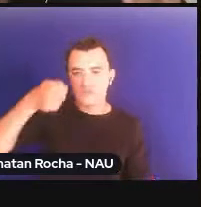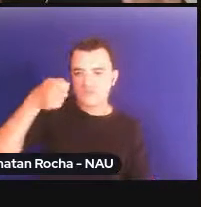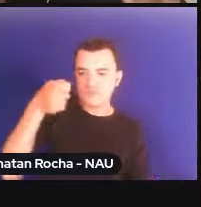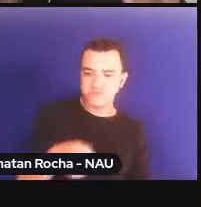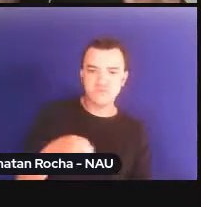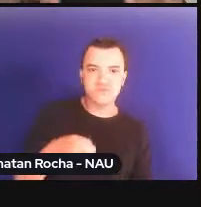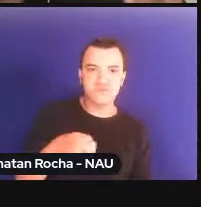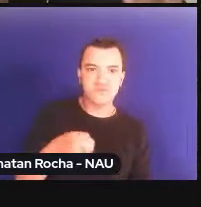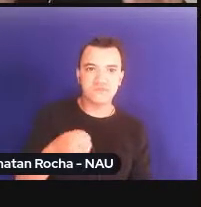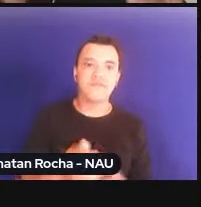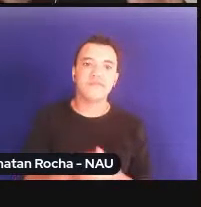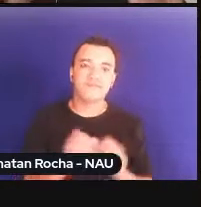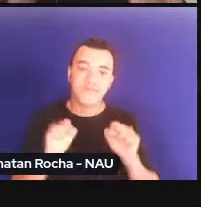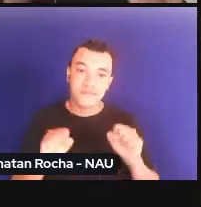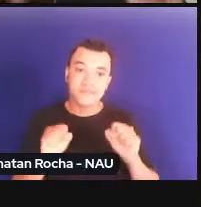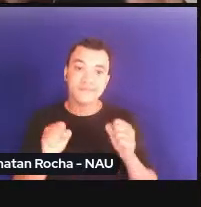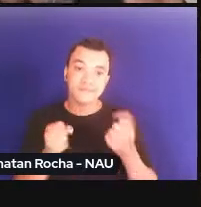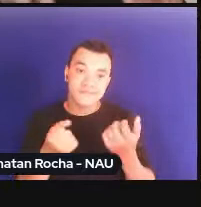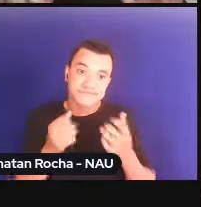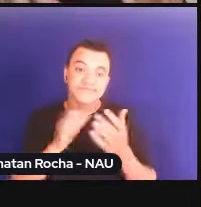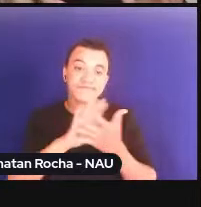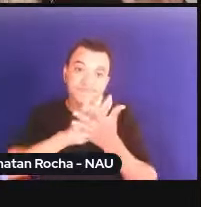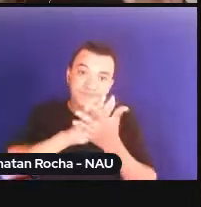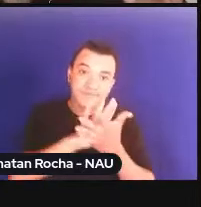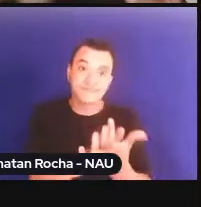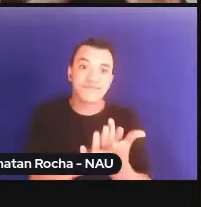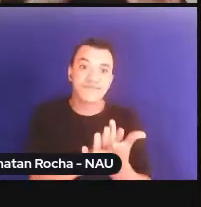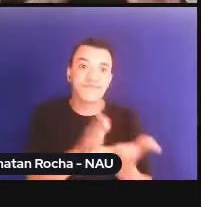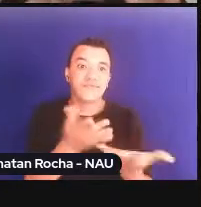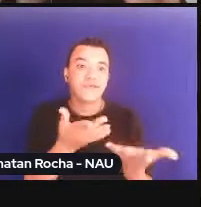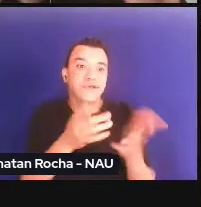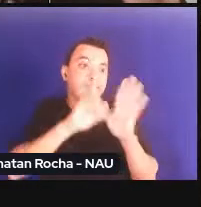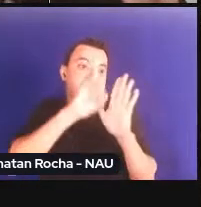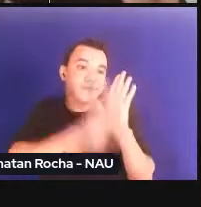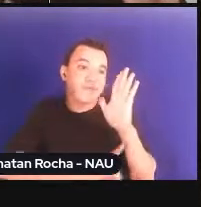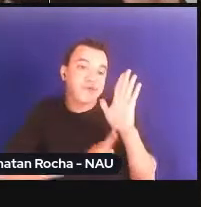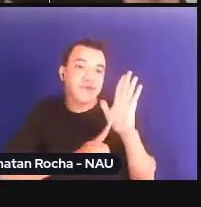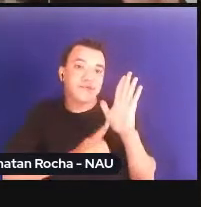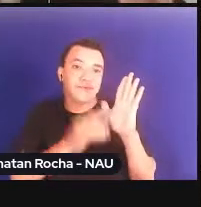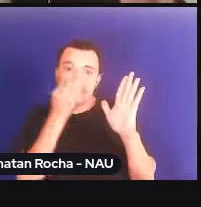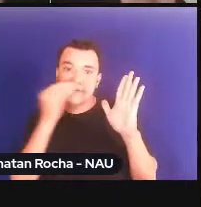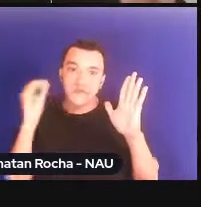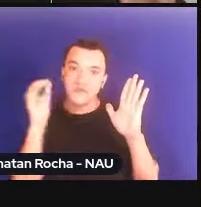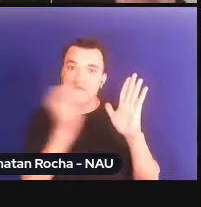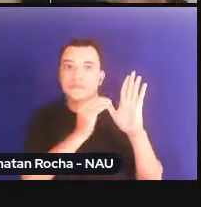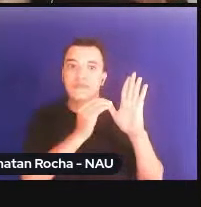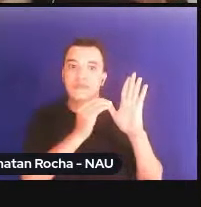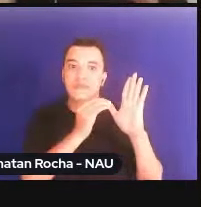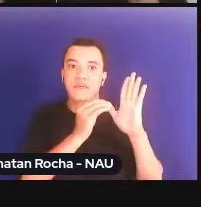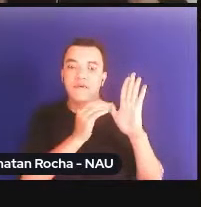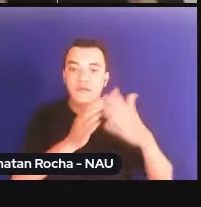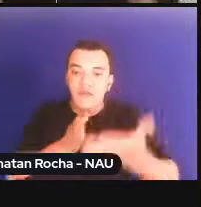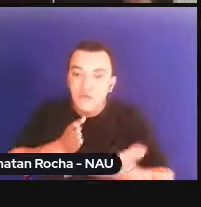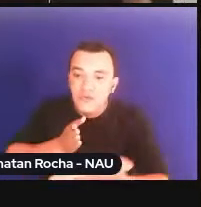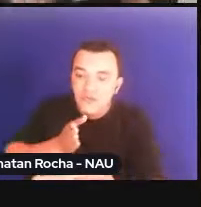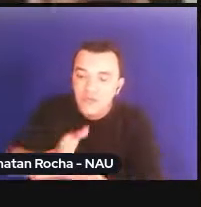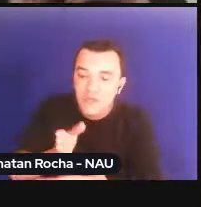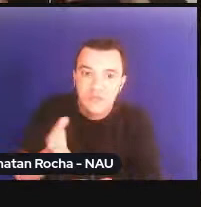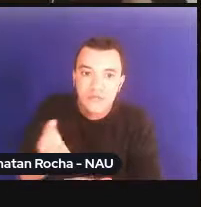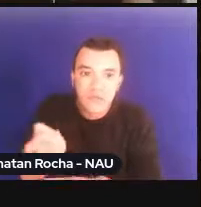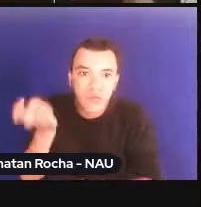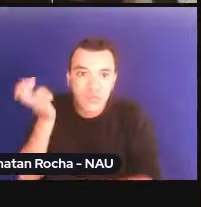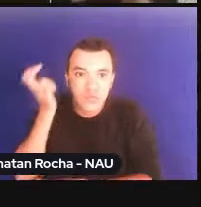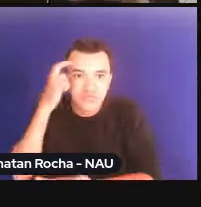vai, de fato, afligir, vai, portanto, violar, vai, então, invadir culturas,